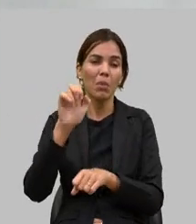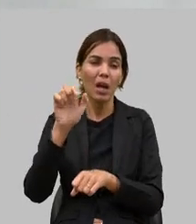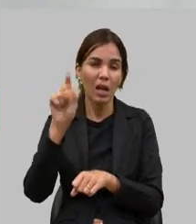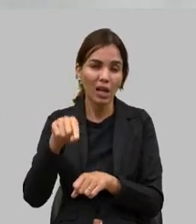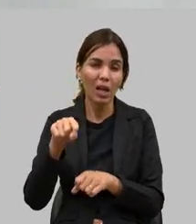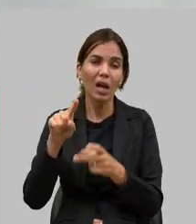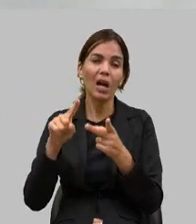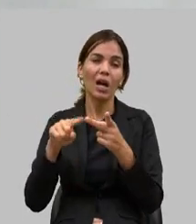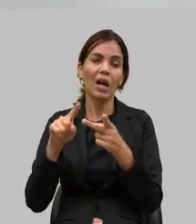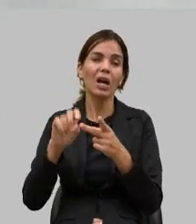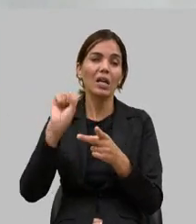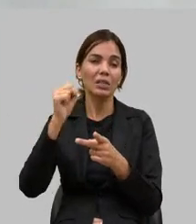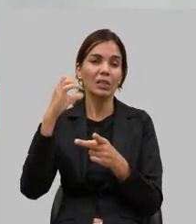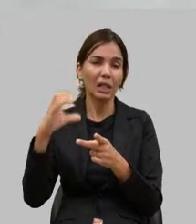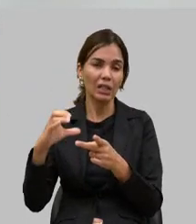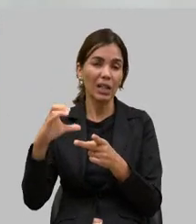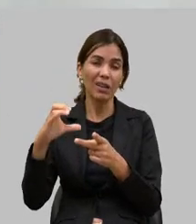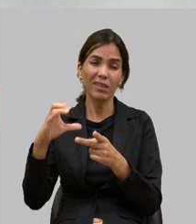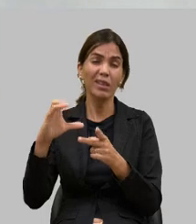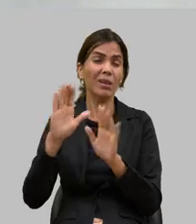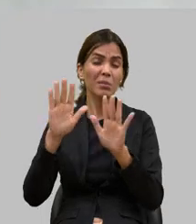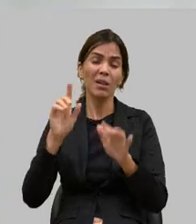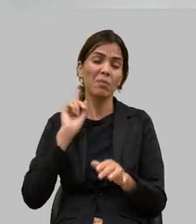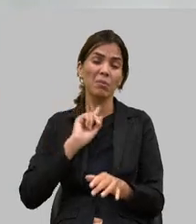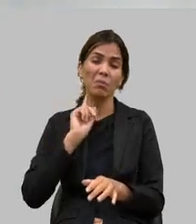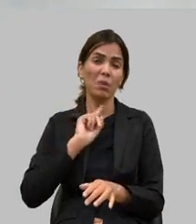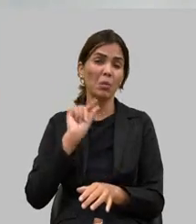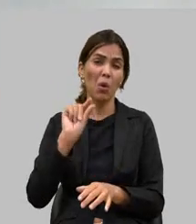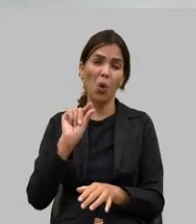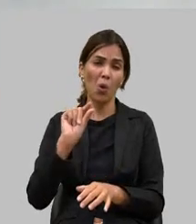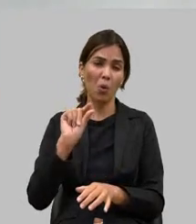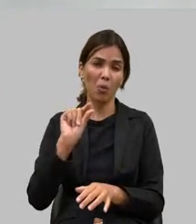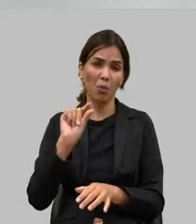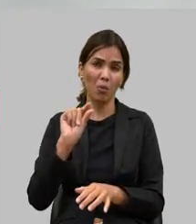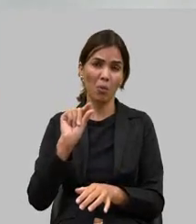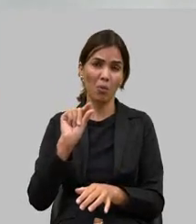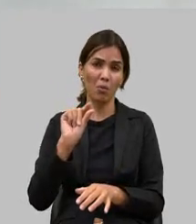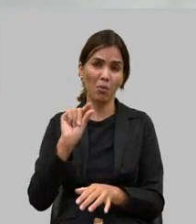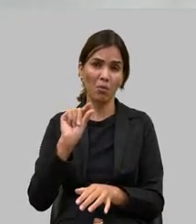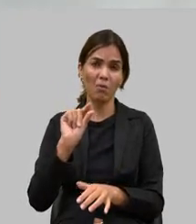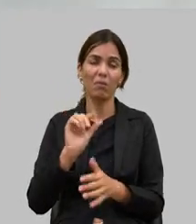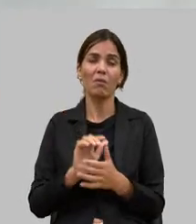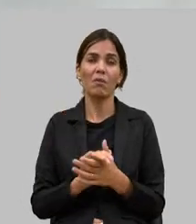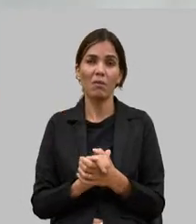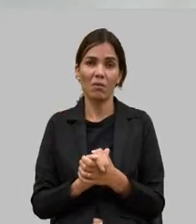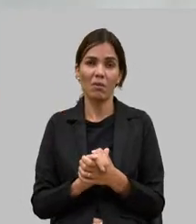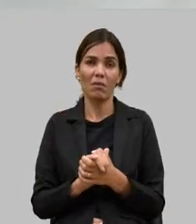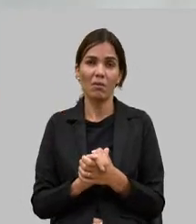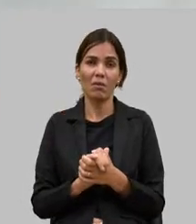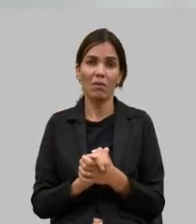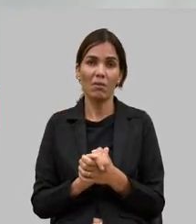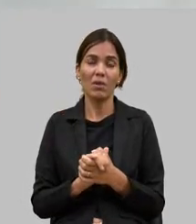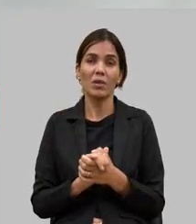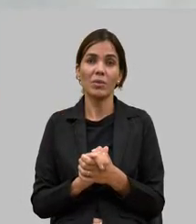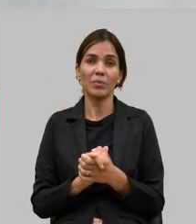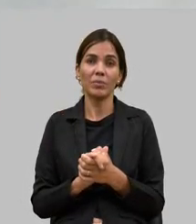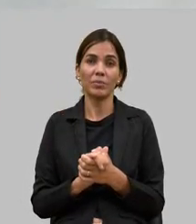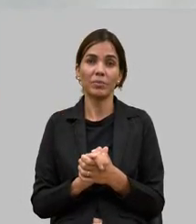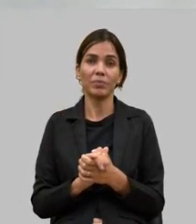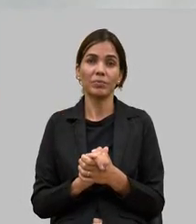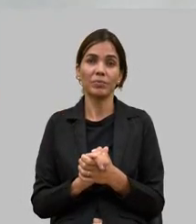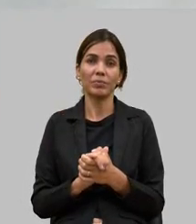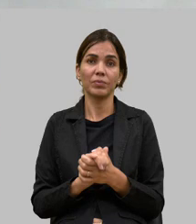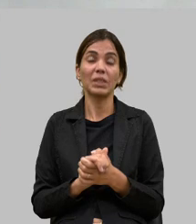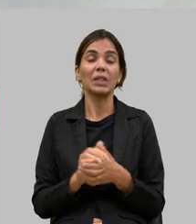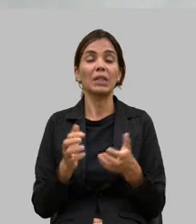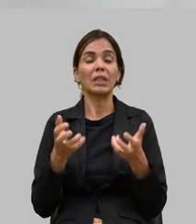muito pouco por Minas Gerais então muito pouco nós conseguimos bloquear essas importações e eu